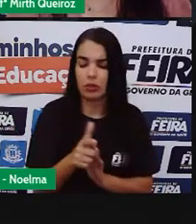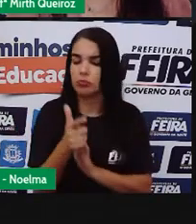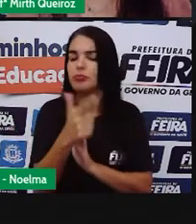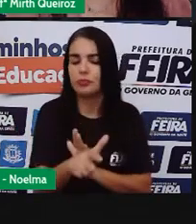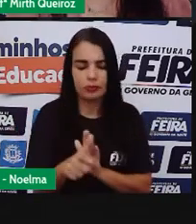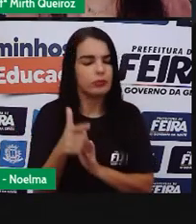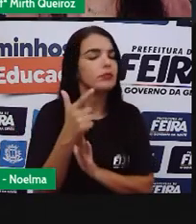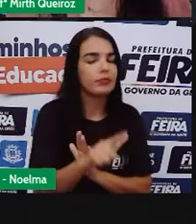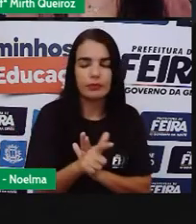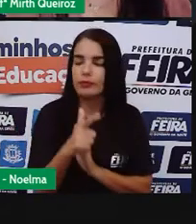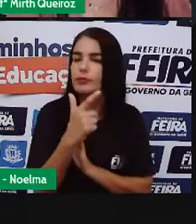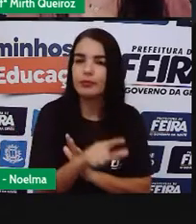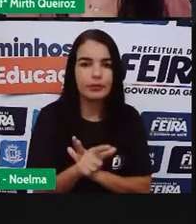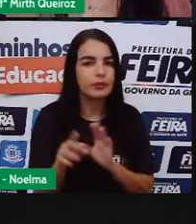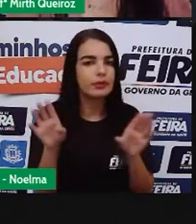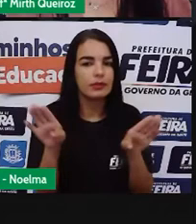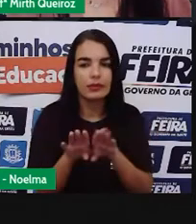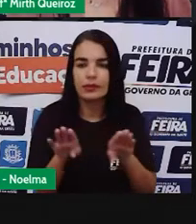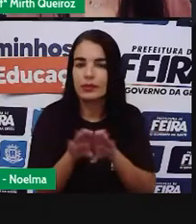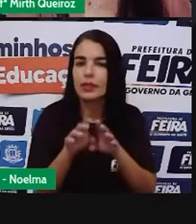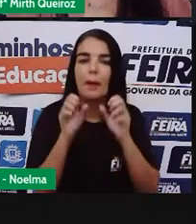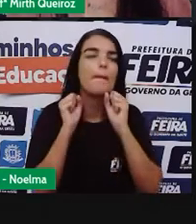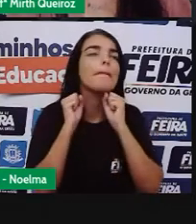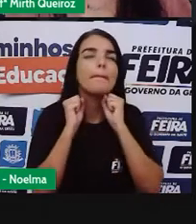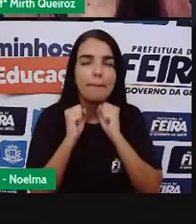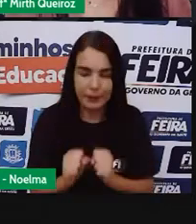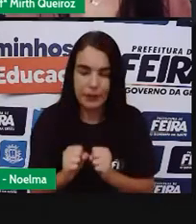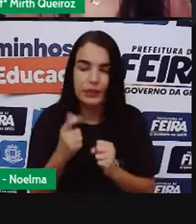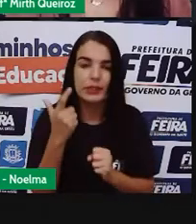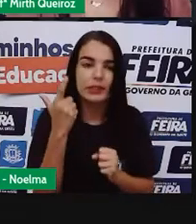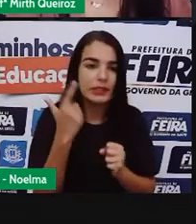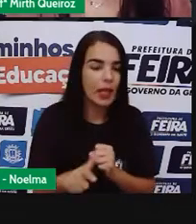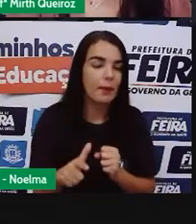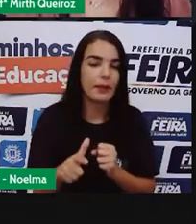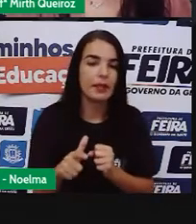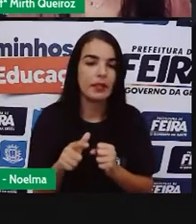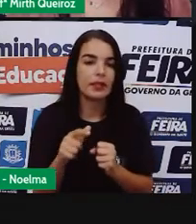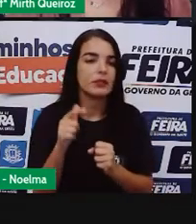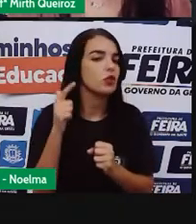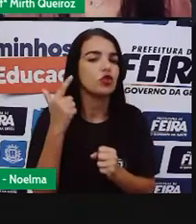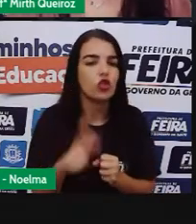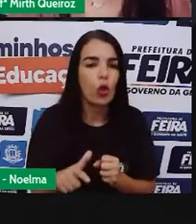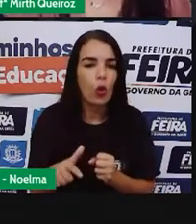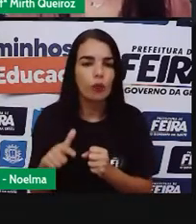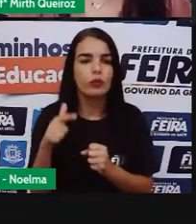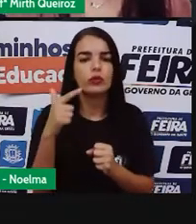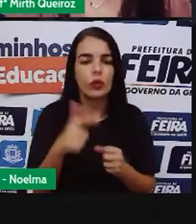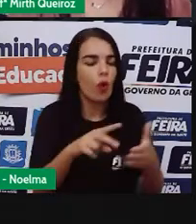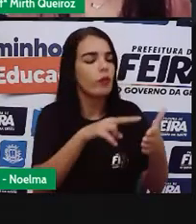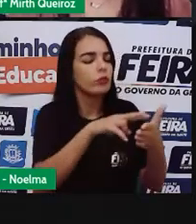precisas, certo? Volte ao texto. Não entendeu? Não deixe passar